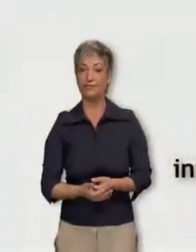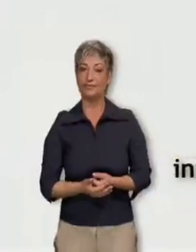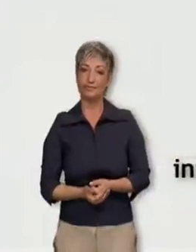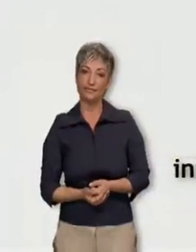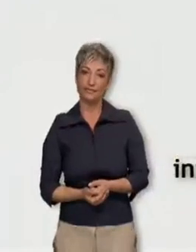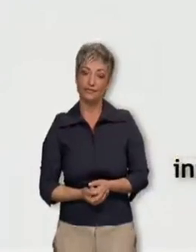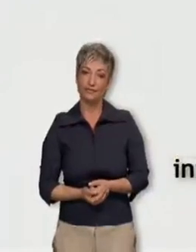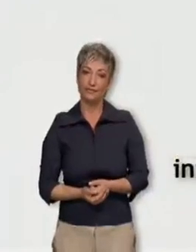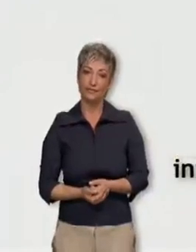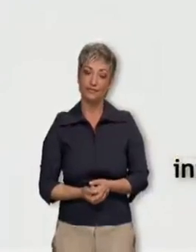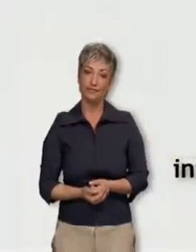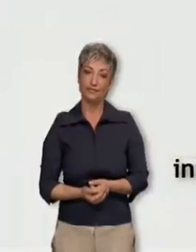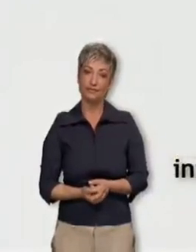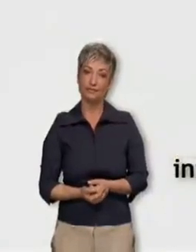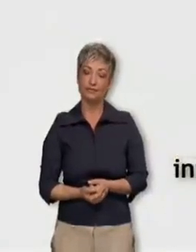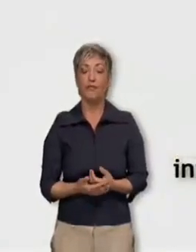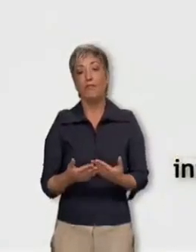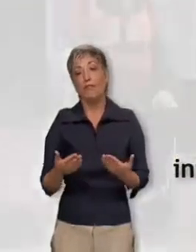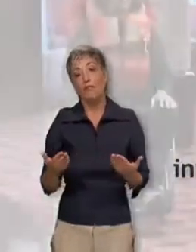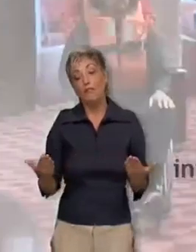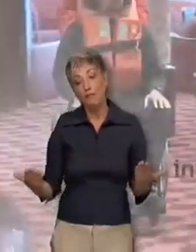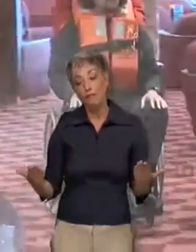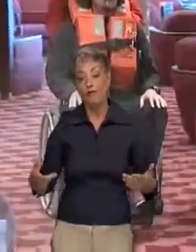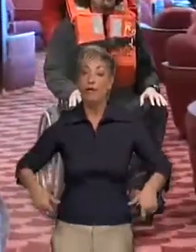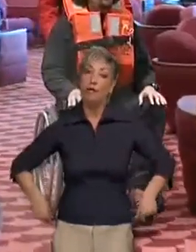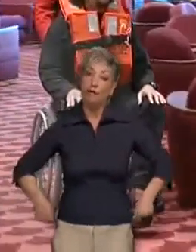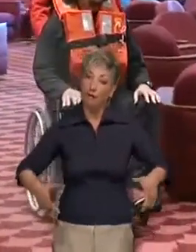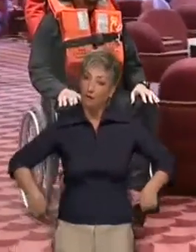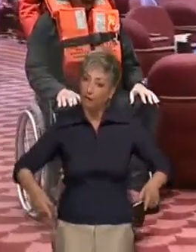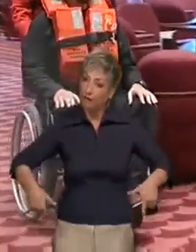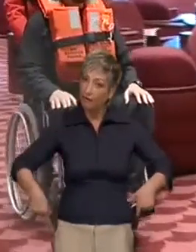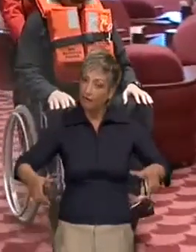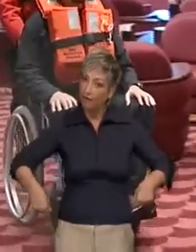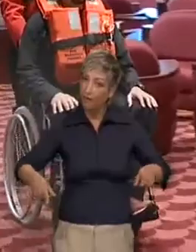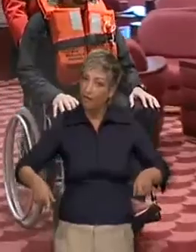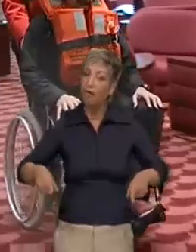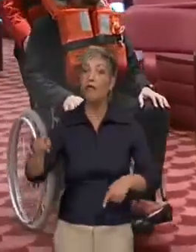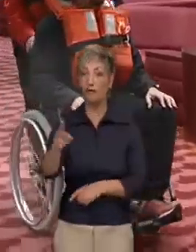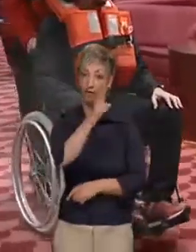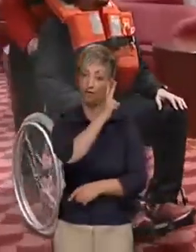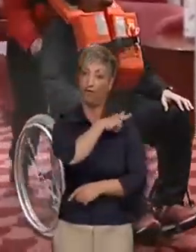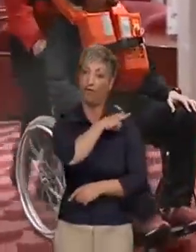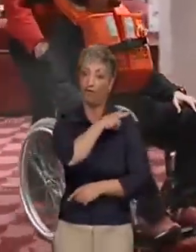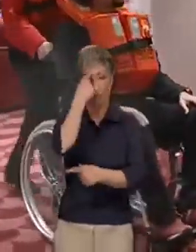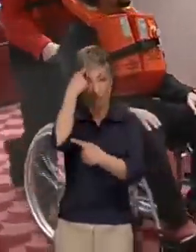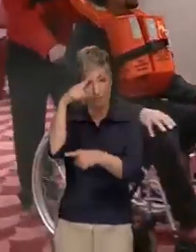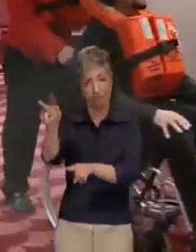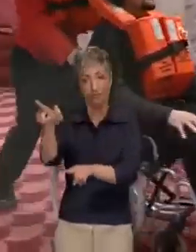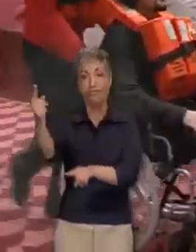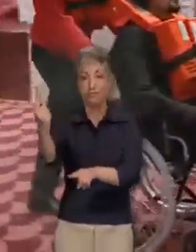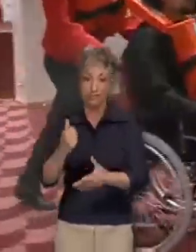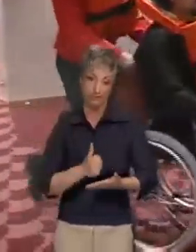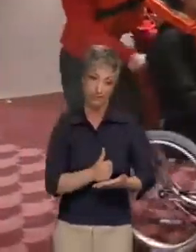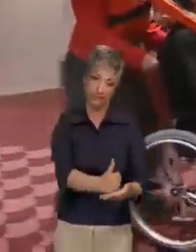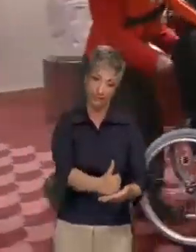embarque. Serão adotadas medidas especiais para lhe dar assistência. Se tiver embarcado no navio, numa cadeira de rodas, serão